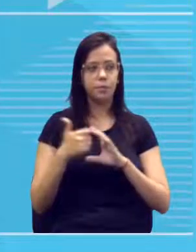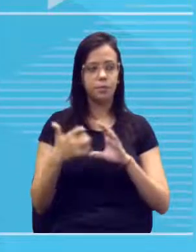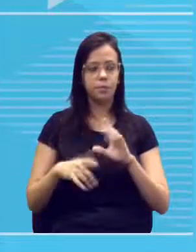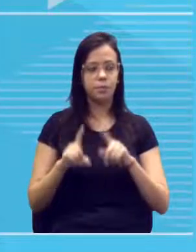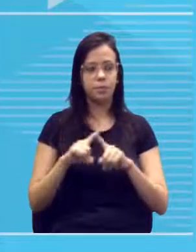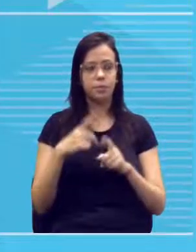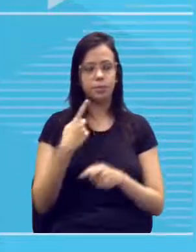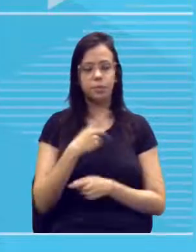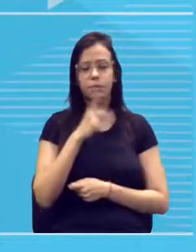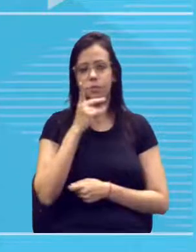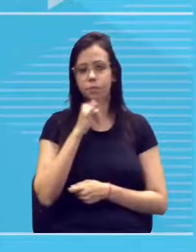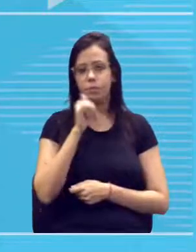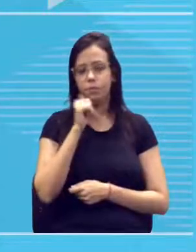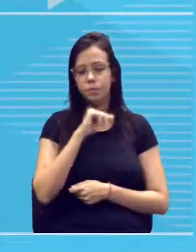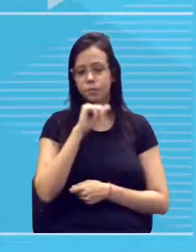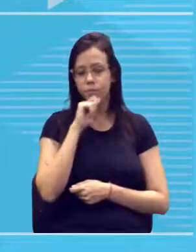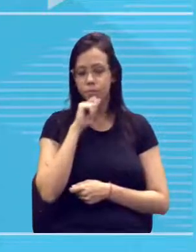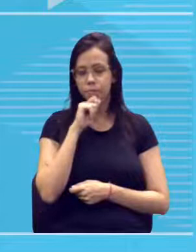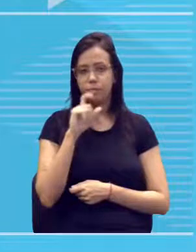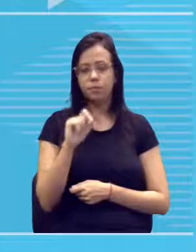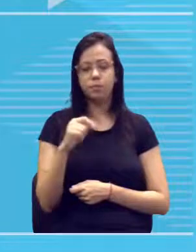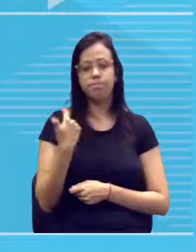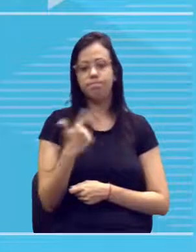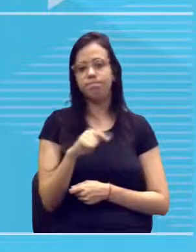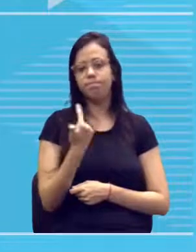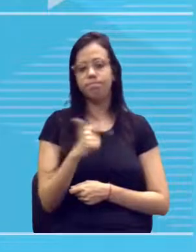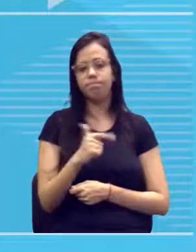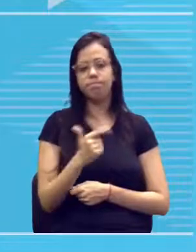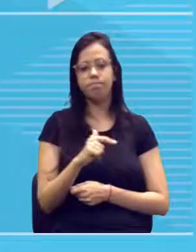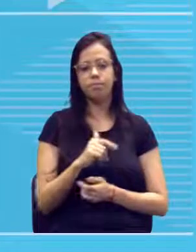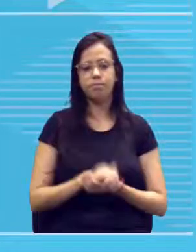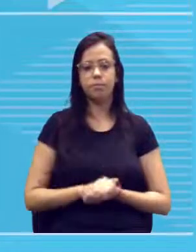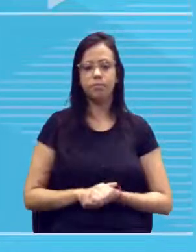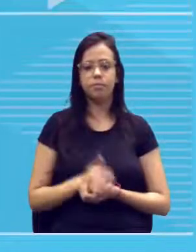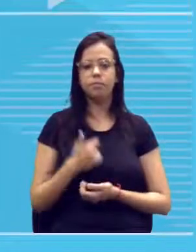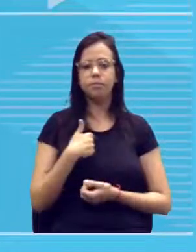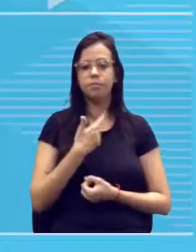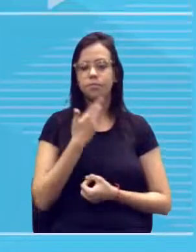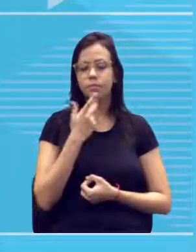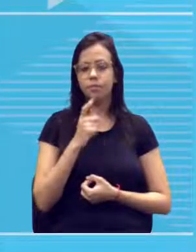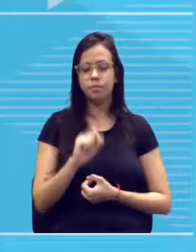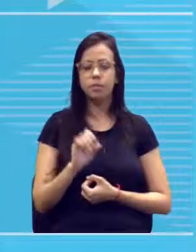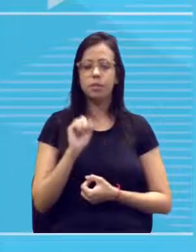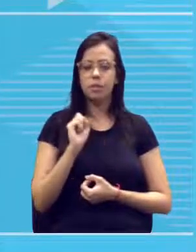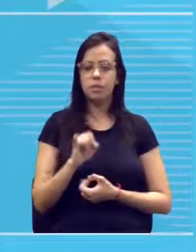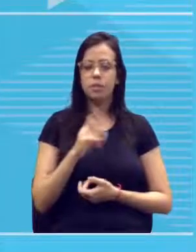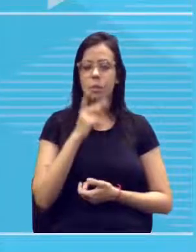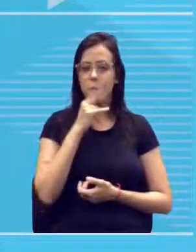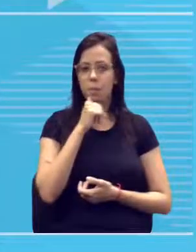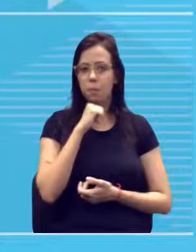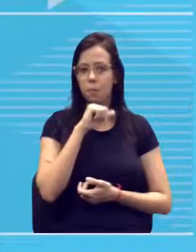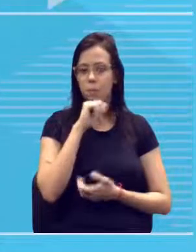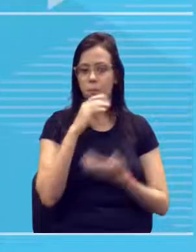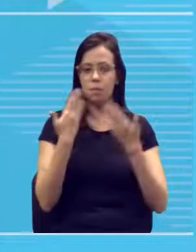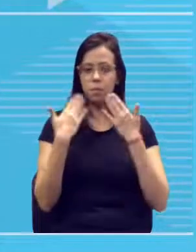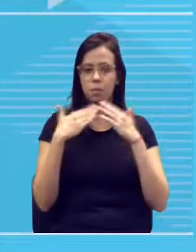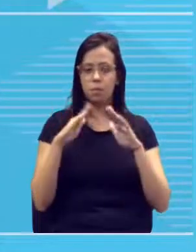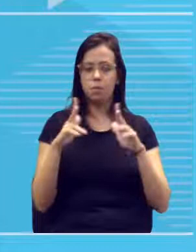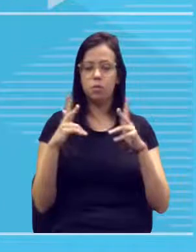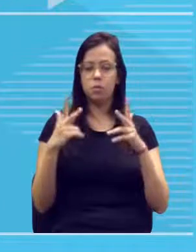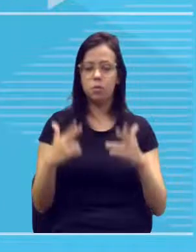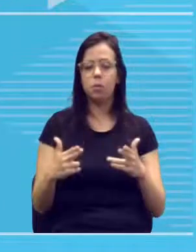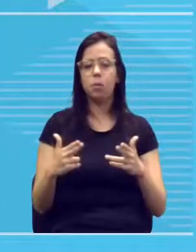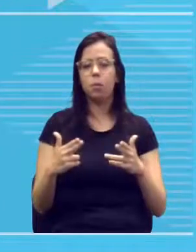pais deles, que é o um e o dois, não apresentam a característica. O que foi que eu disse pra vocês? Pais fenotipicamente iguais, que tem um filho